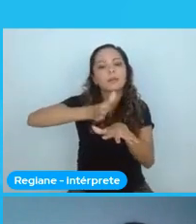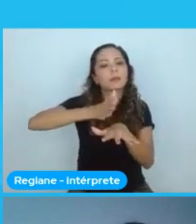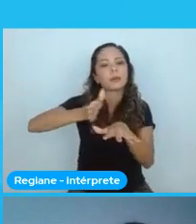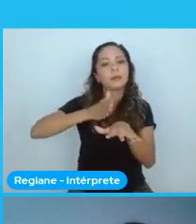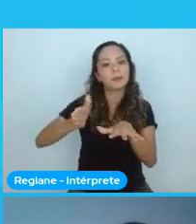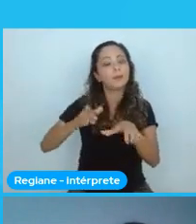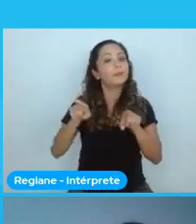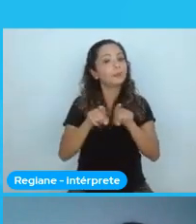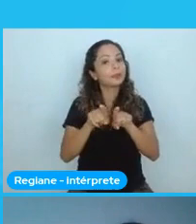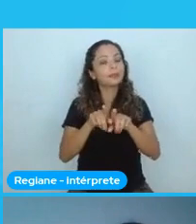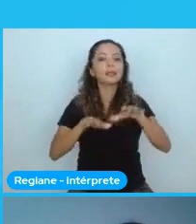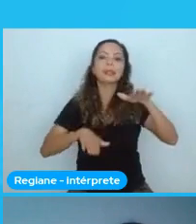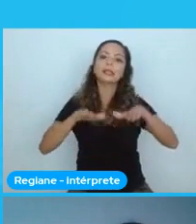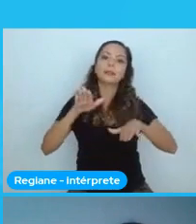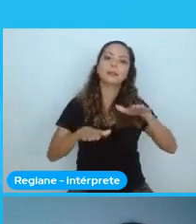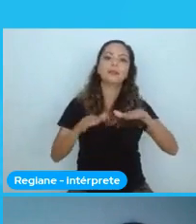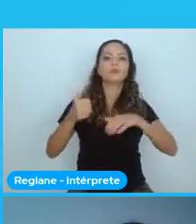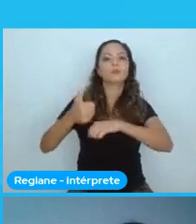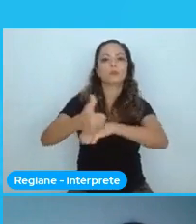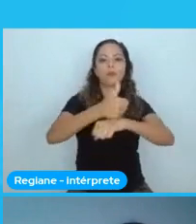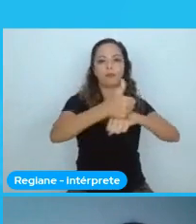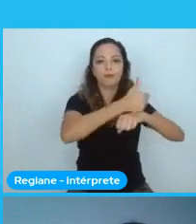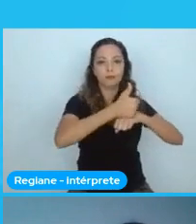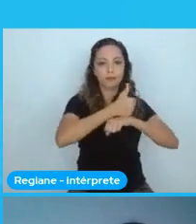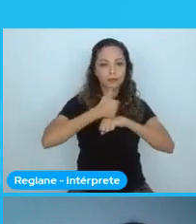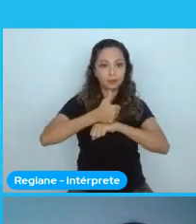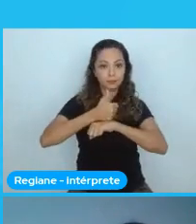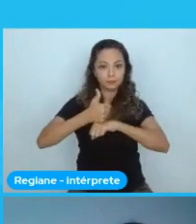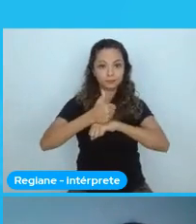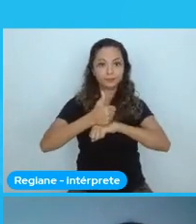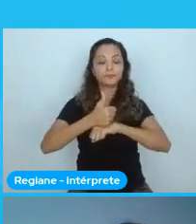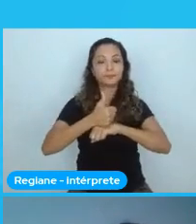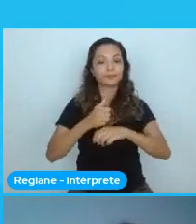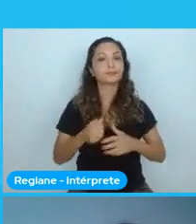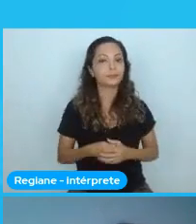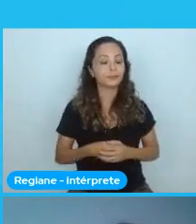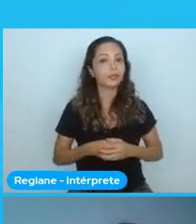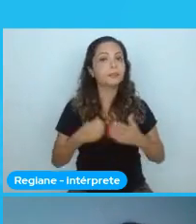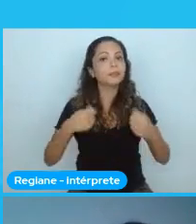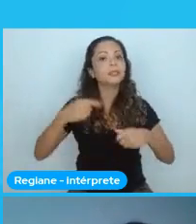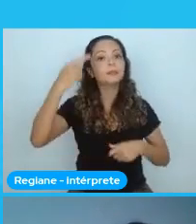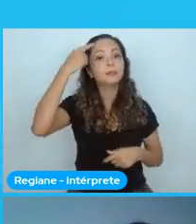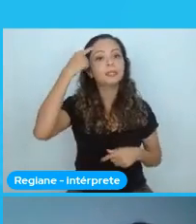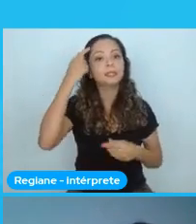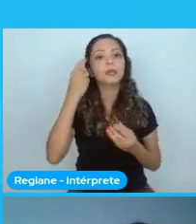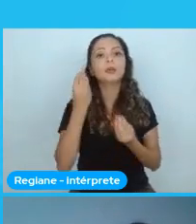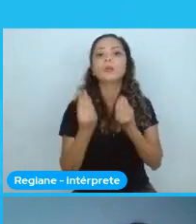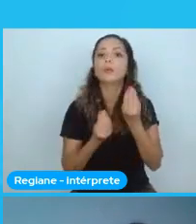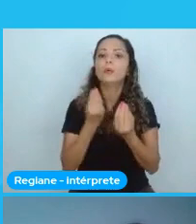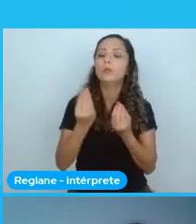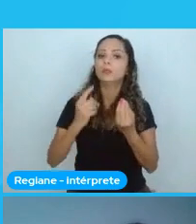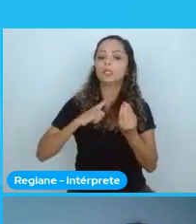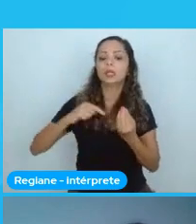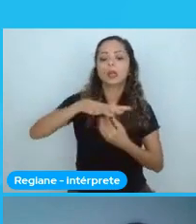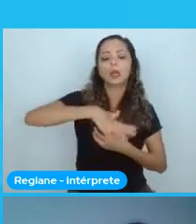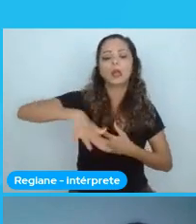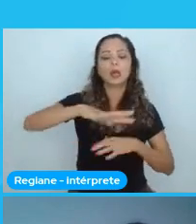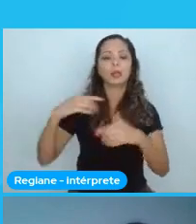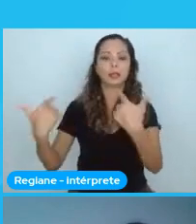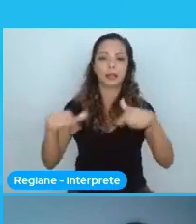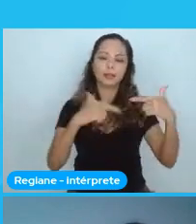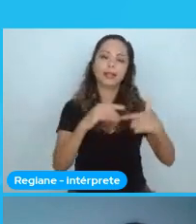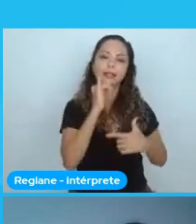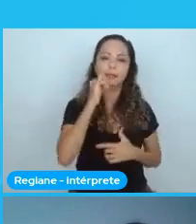de acordo com com que a gente tem naquele local que a gente vai trabalhar. Se a gente está no Brasil, a gente tem